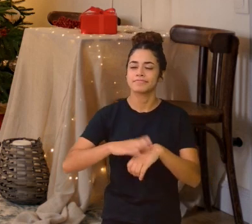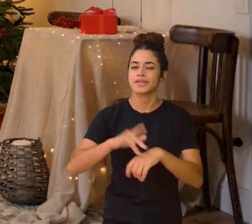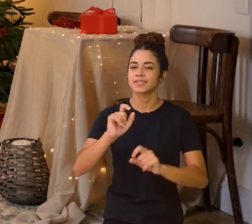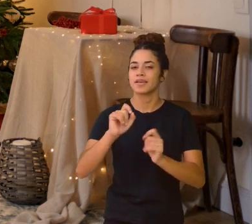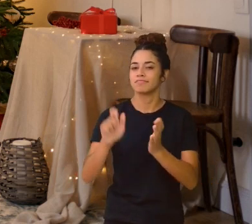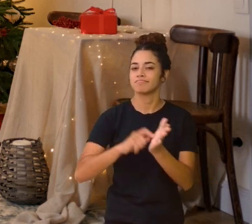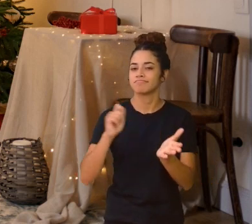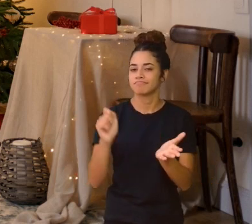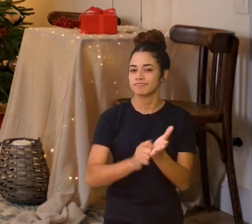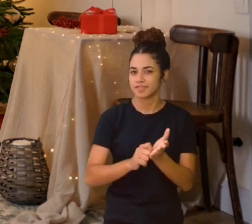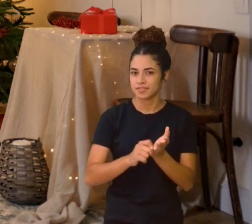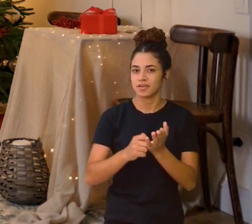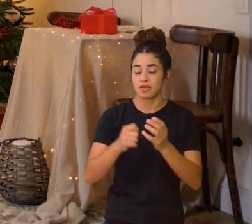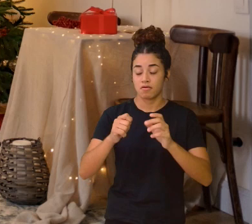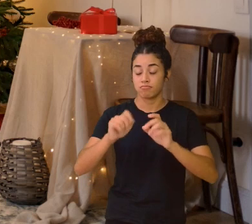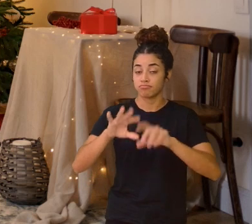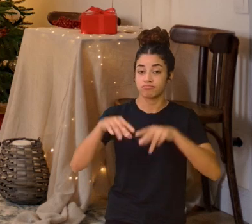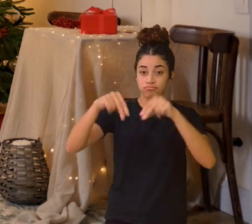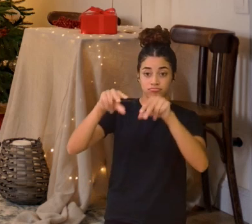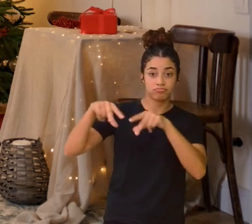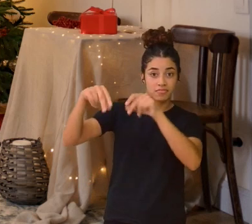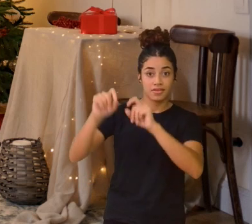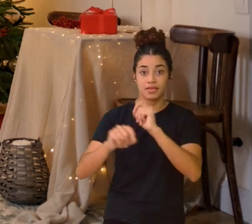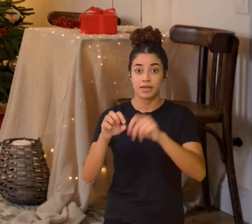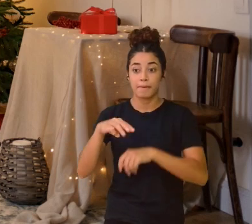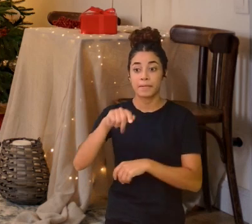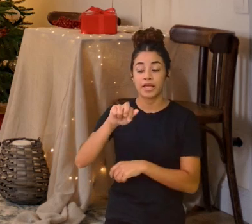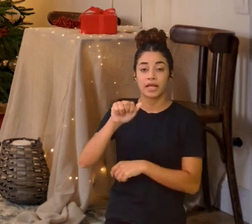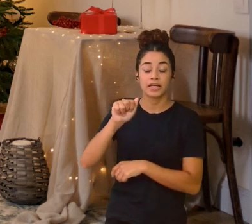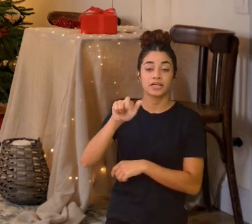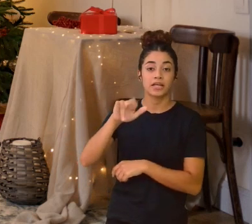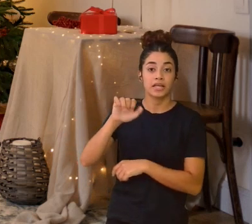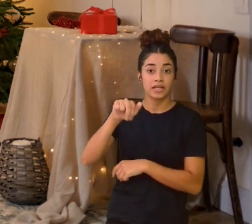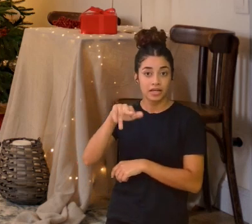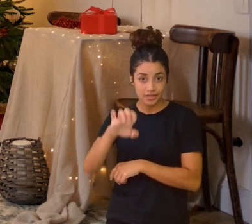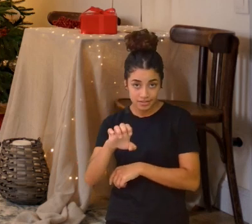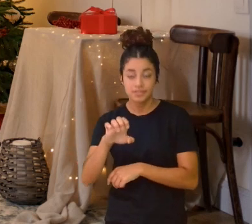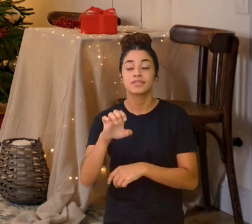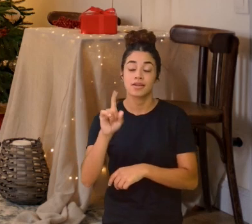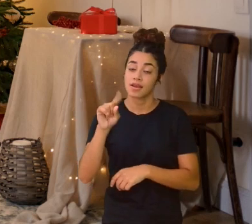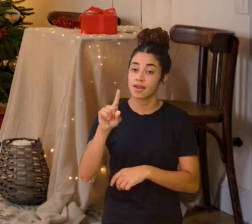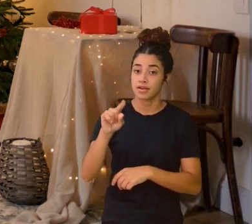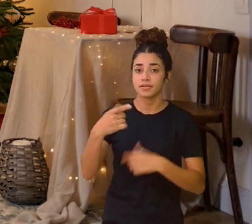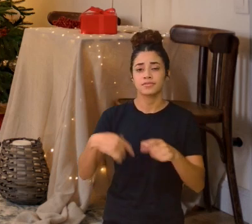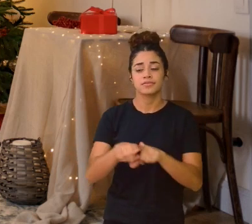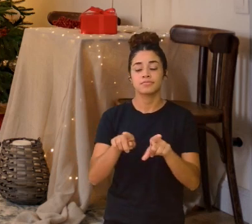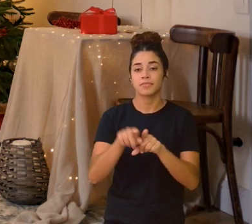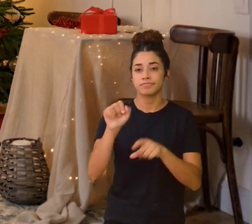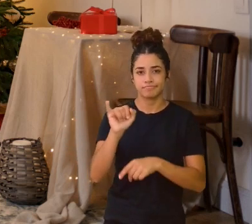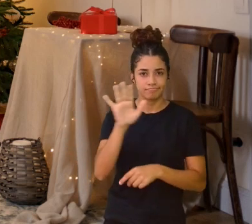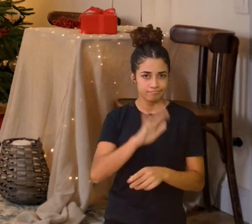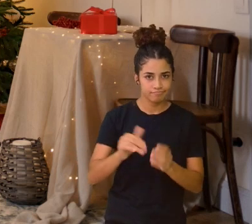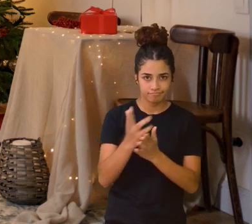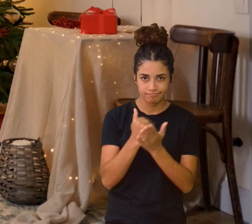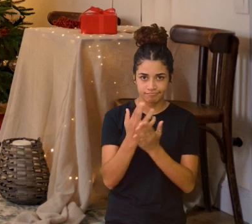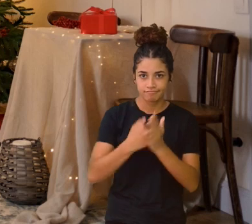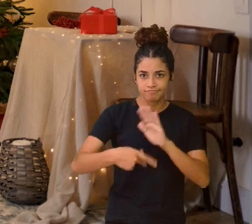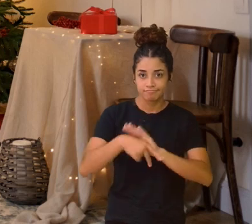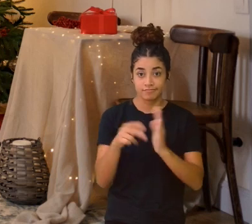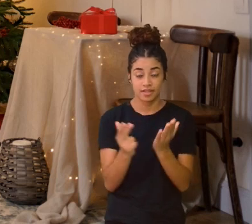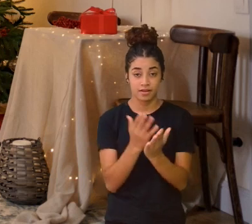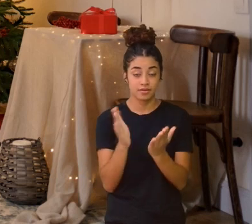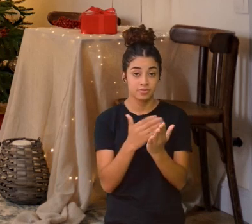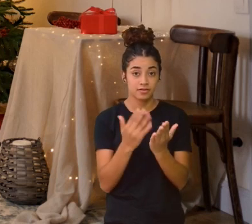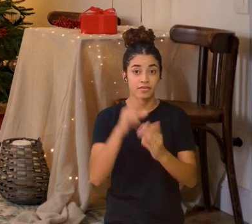cordel Quebra Nozes foi a Mariane Bigil e as ilustrações desse livrinho aqui é de